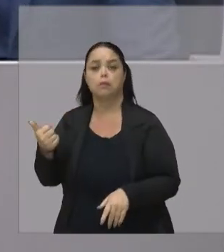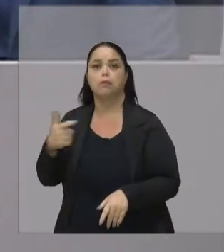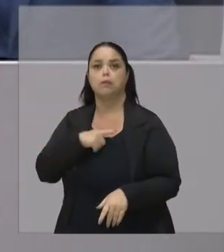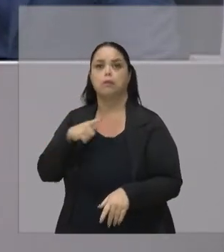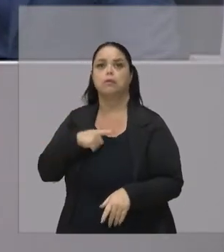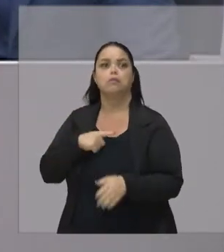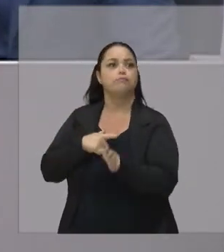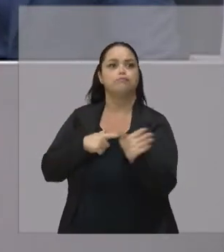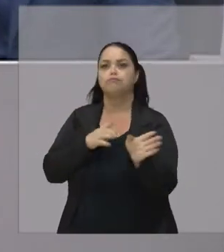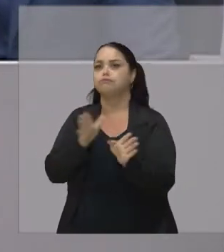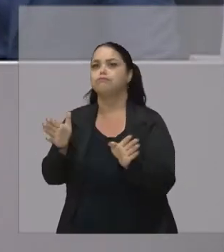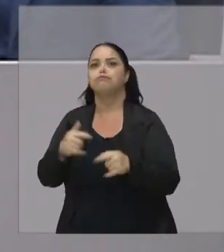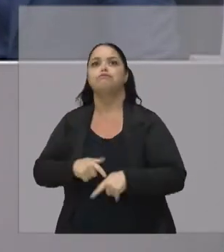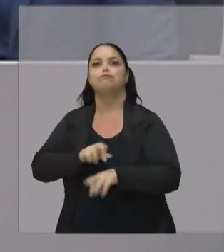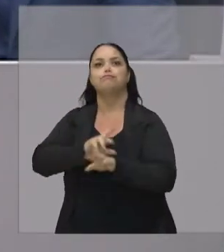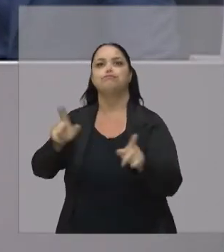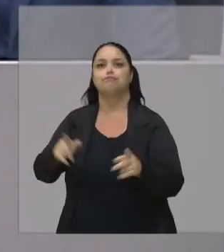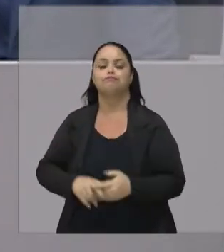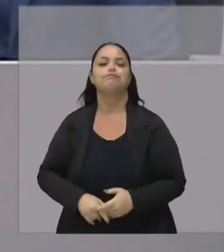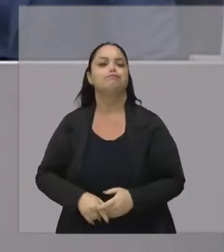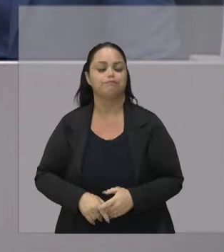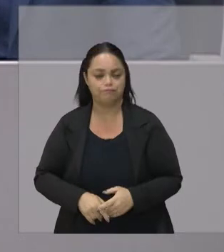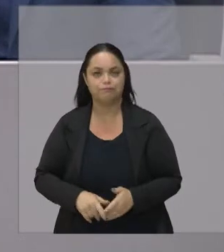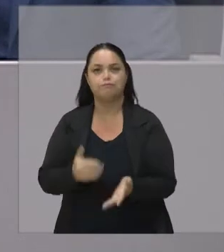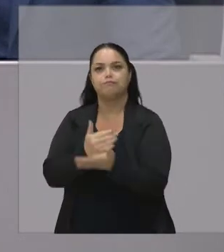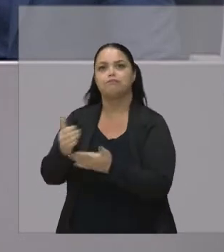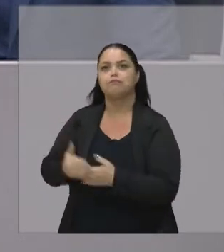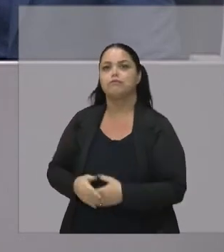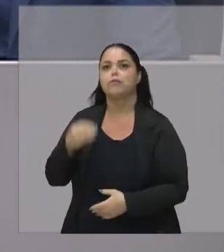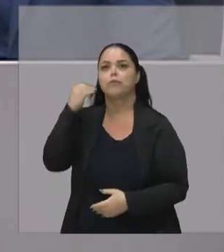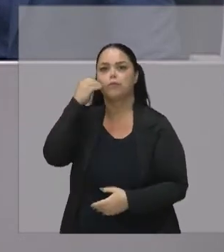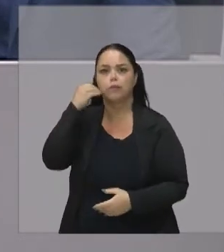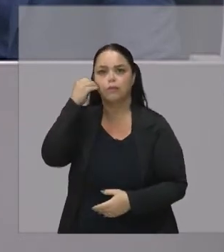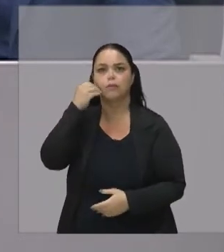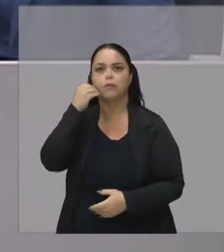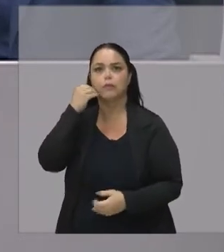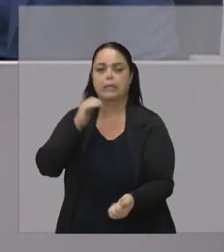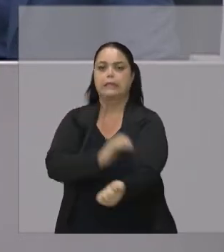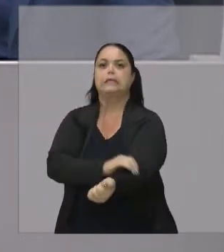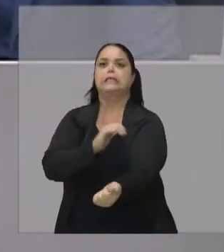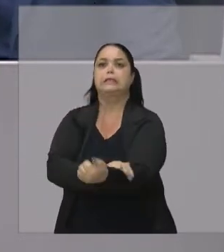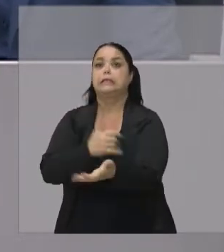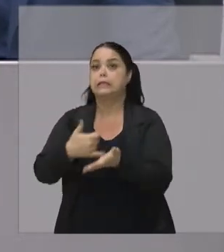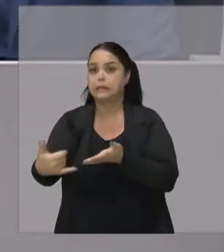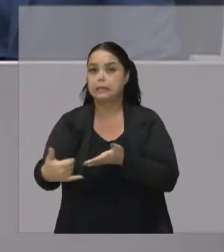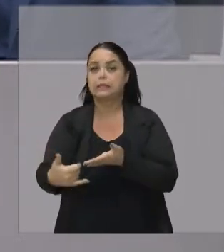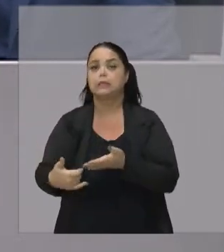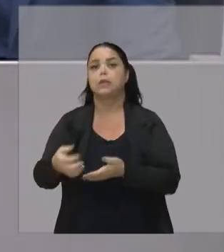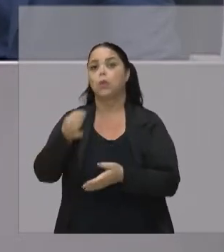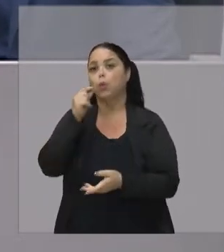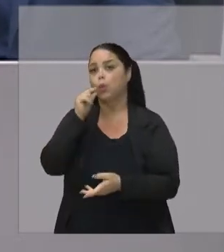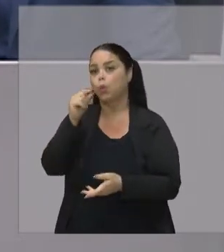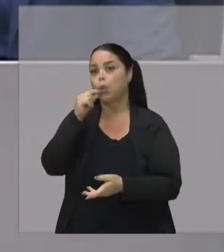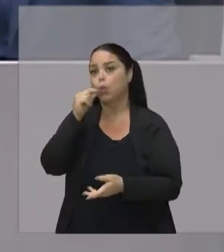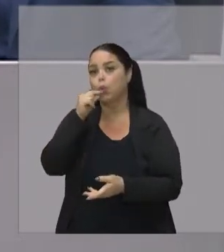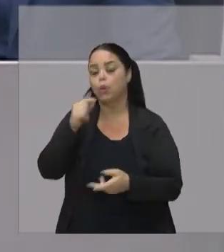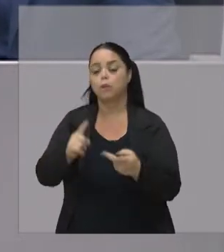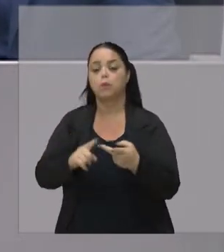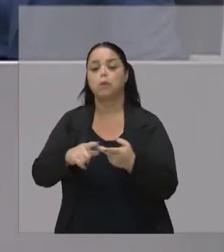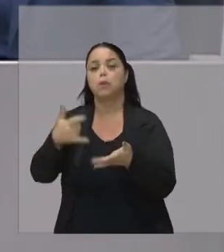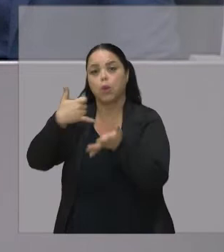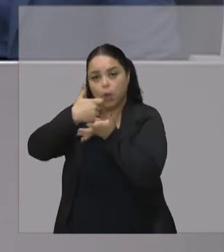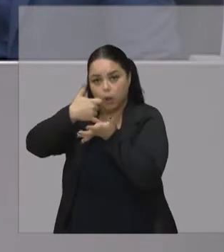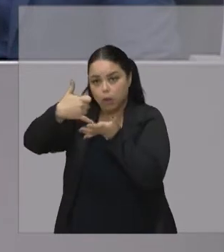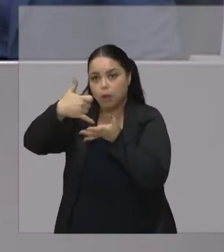destinos Completamente diferentes Os dois começaram A experimentar droga Viciaram em maconha E depois cocaína